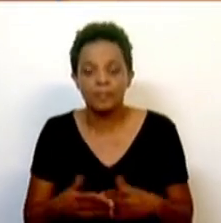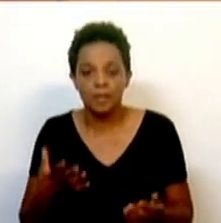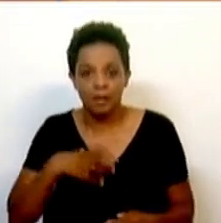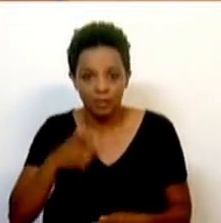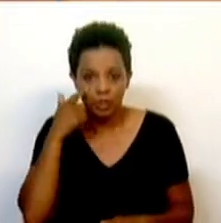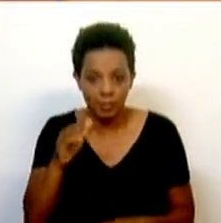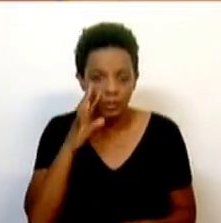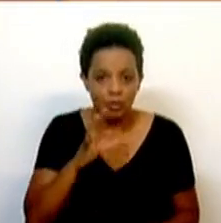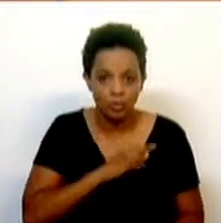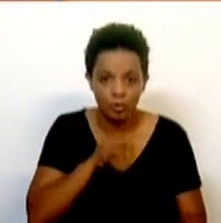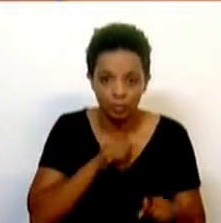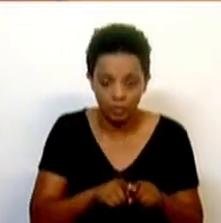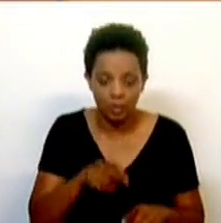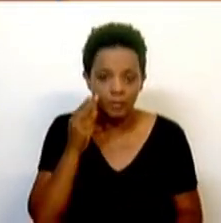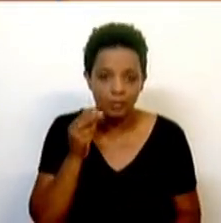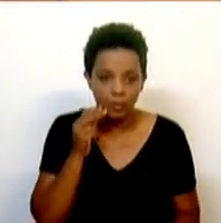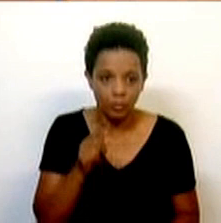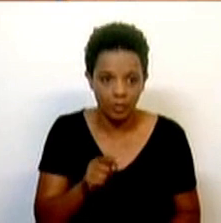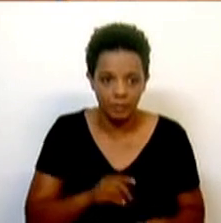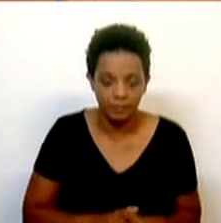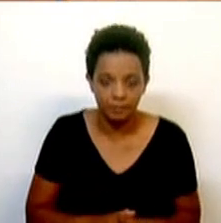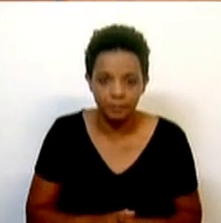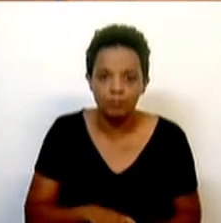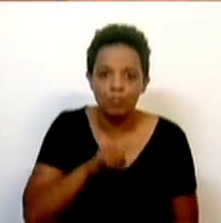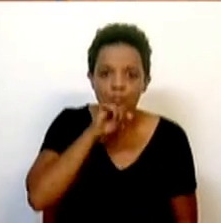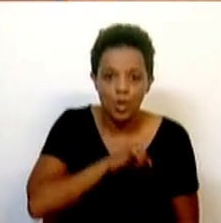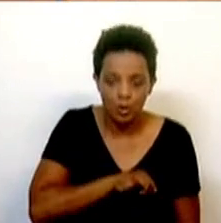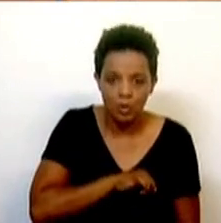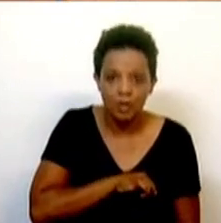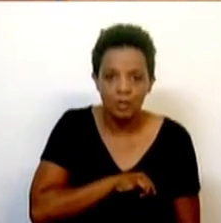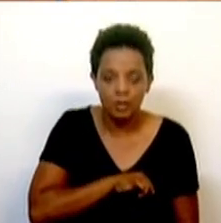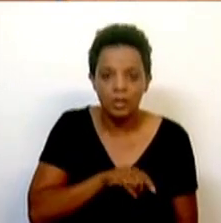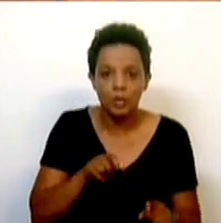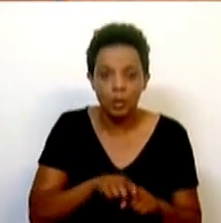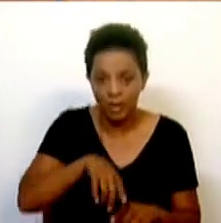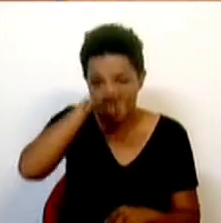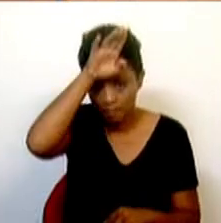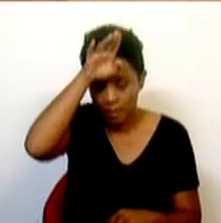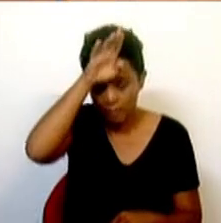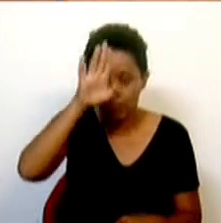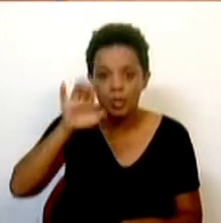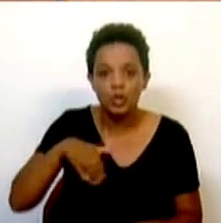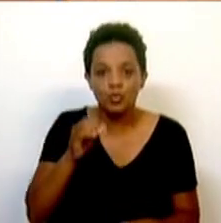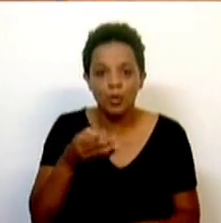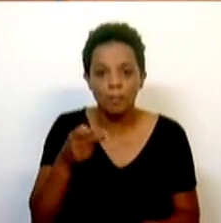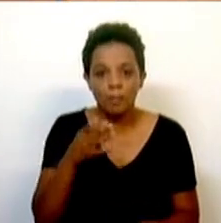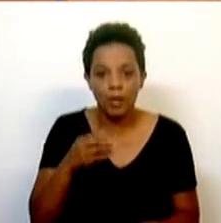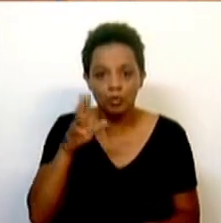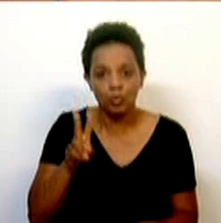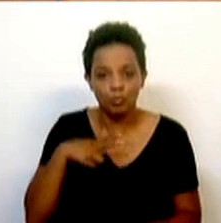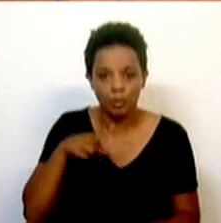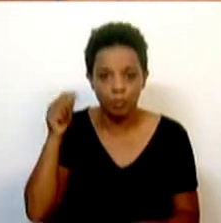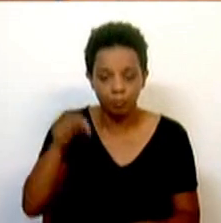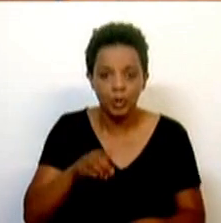chamar a atenção, senhor deputado Andréa Ventura, que por acaso o atentado ao Papa João Paulo II que houve em Portugal